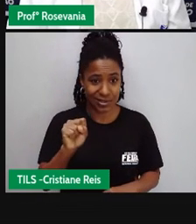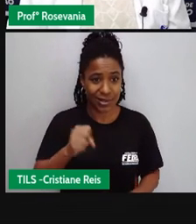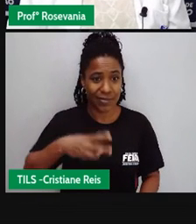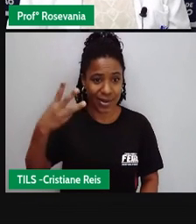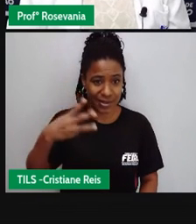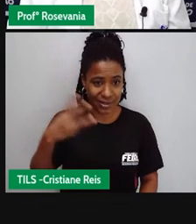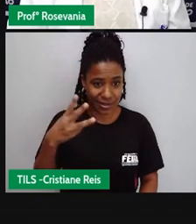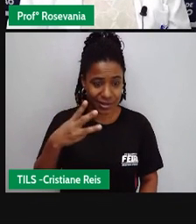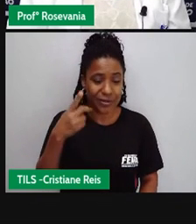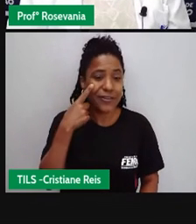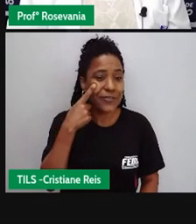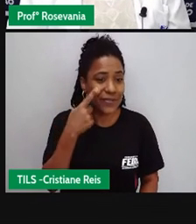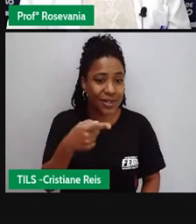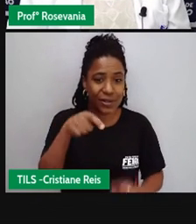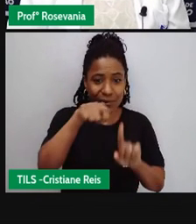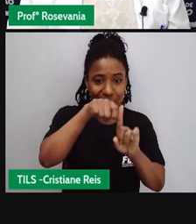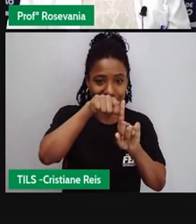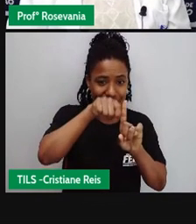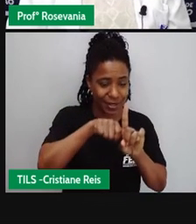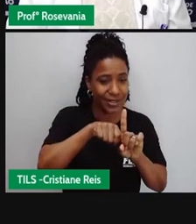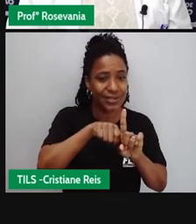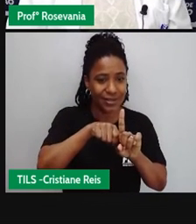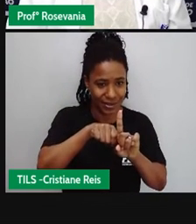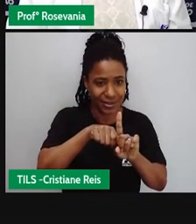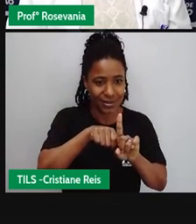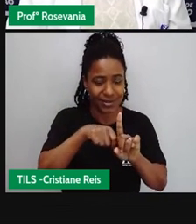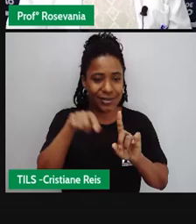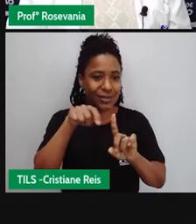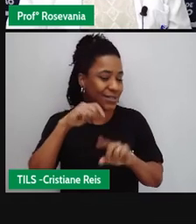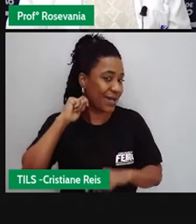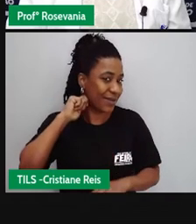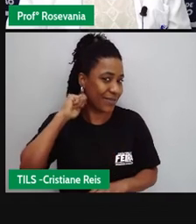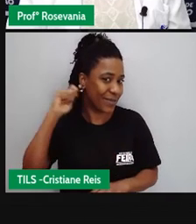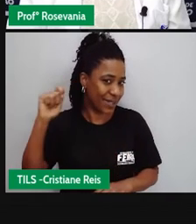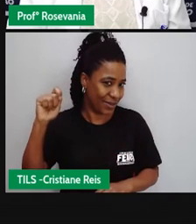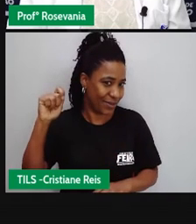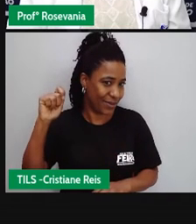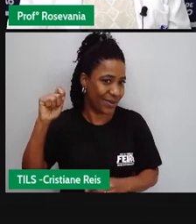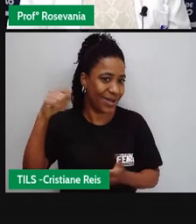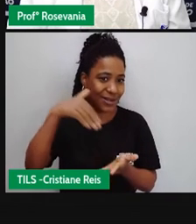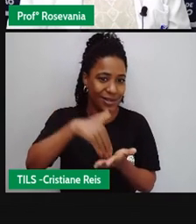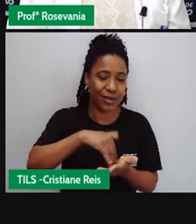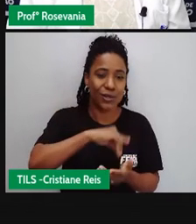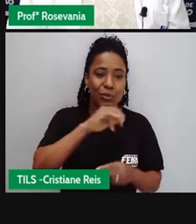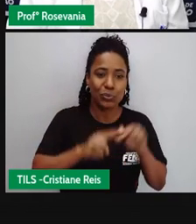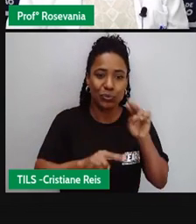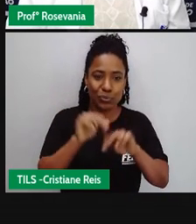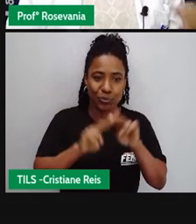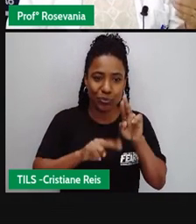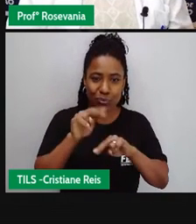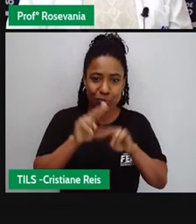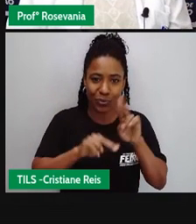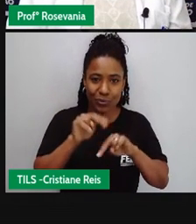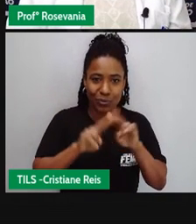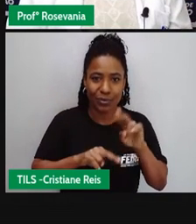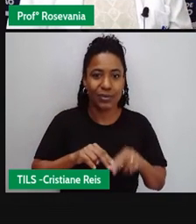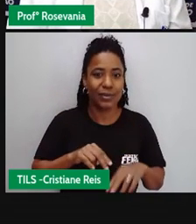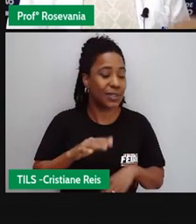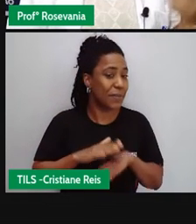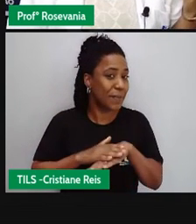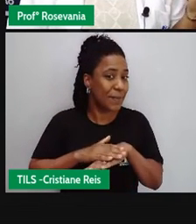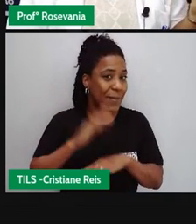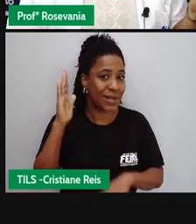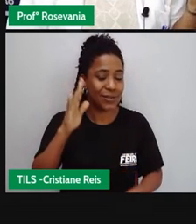abril mais junho de 2018, a gente teve mais de 4 milhões de casos de fake news. Para falar a verdade,